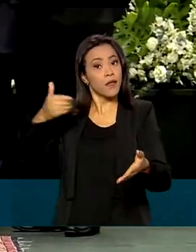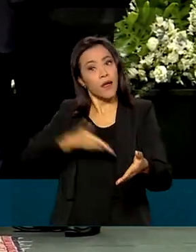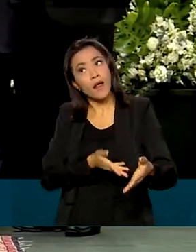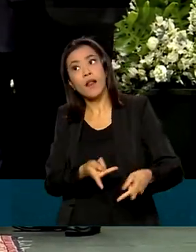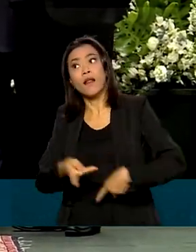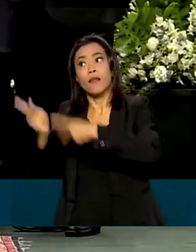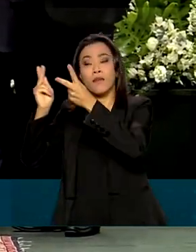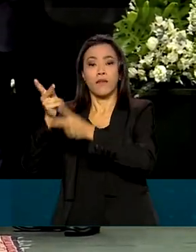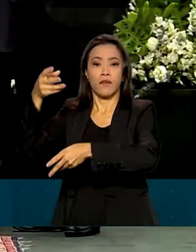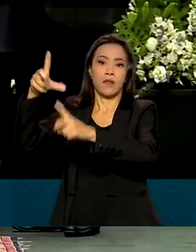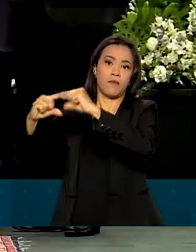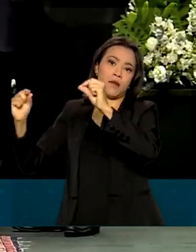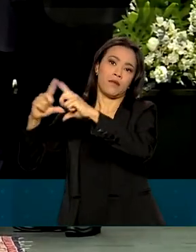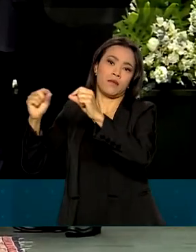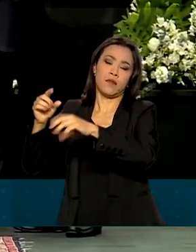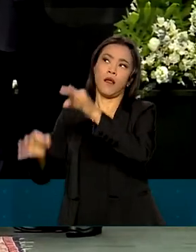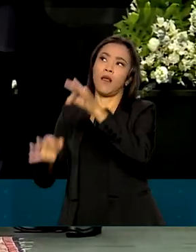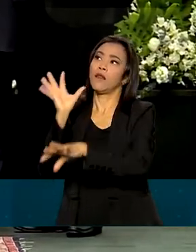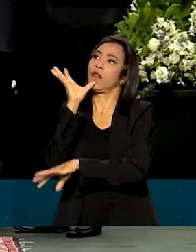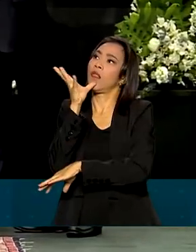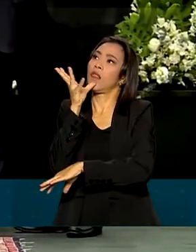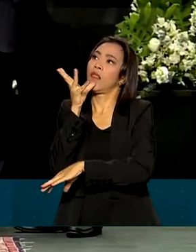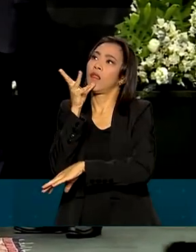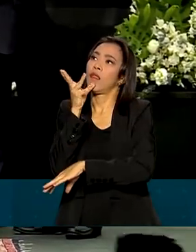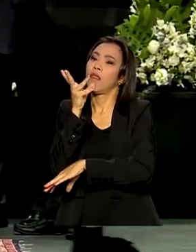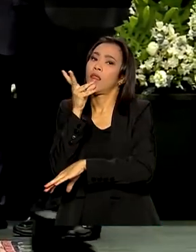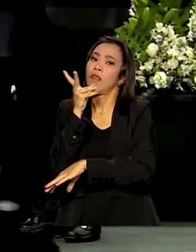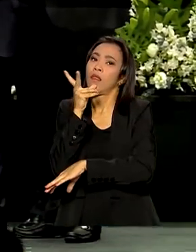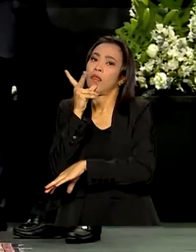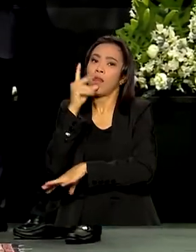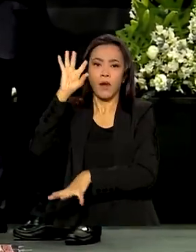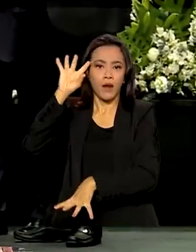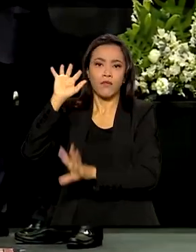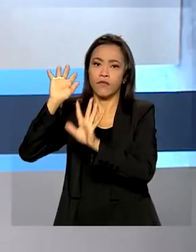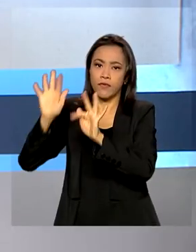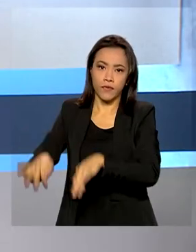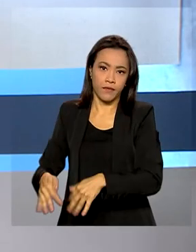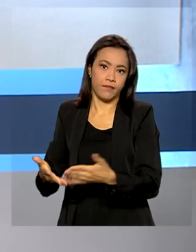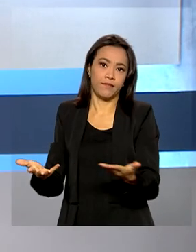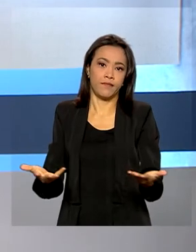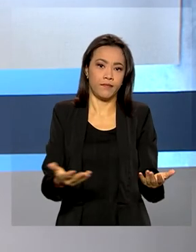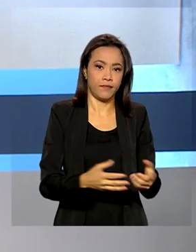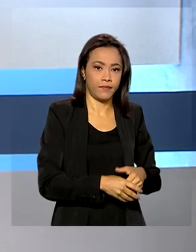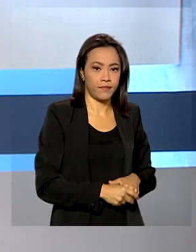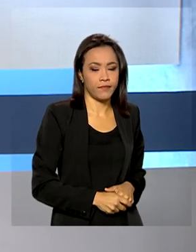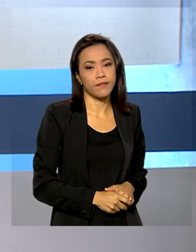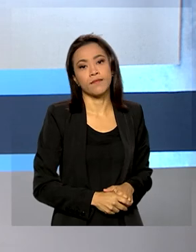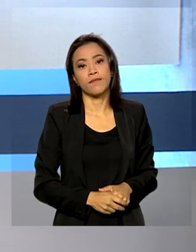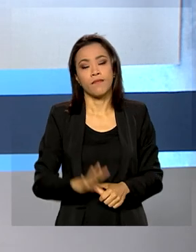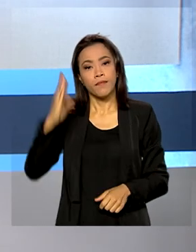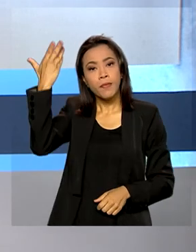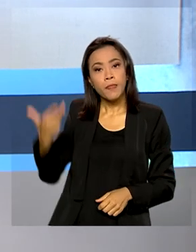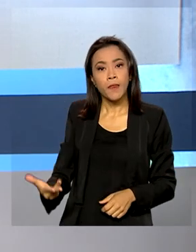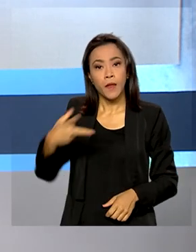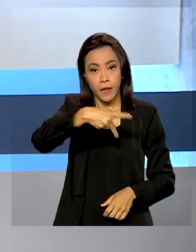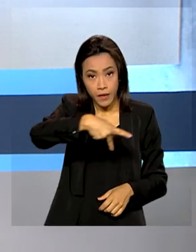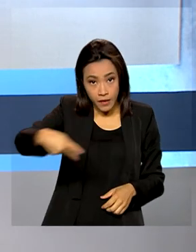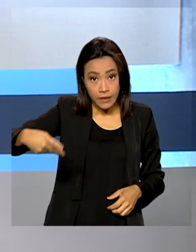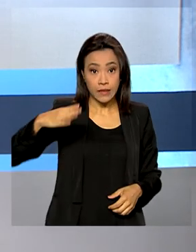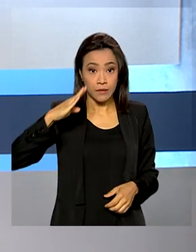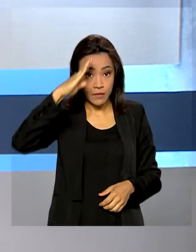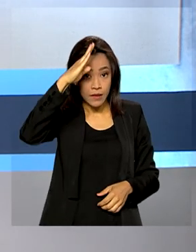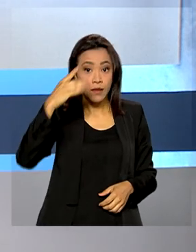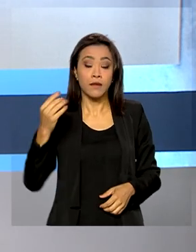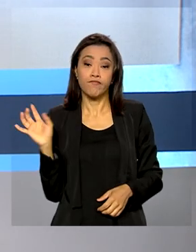em Brasília e levavam muito tempo para a conclusão. O presidente Jair Bolsonaro